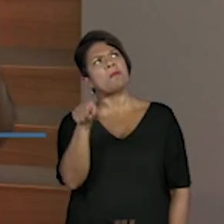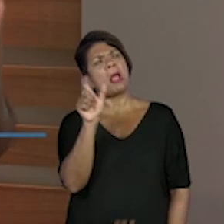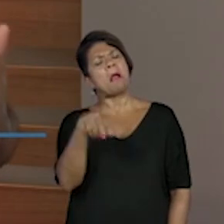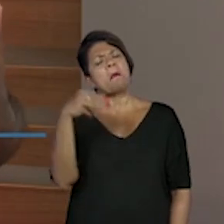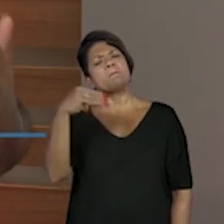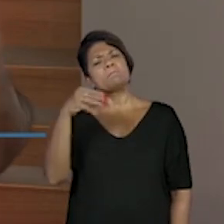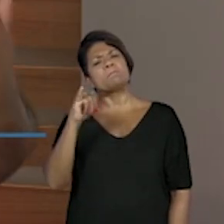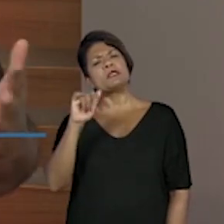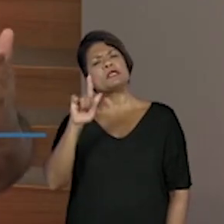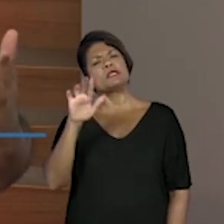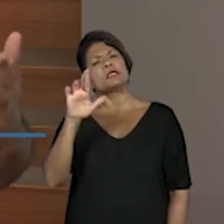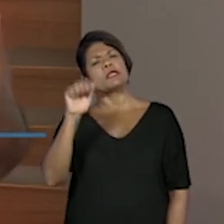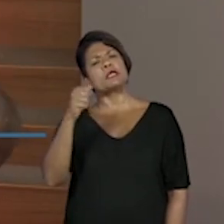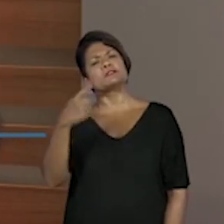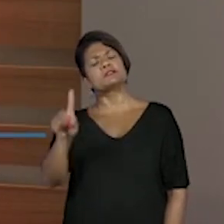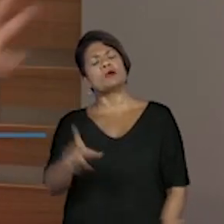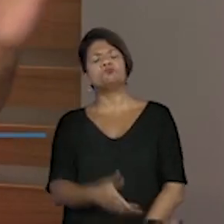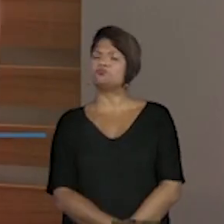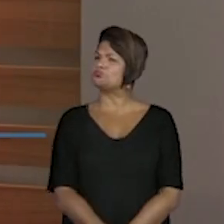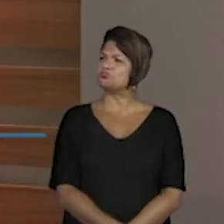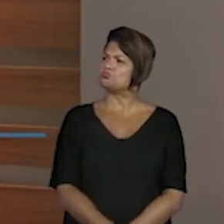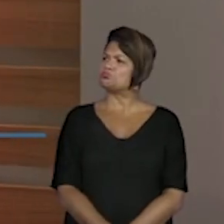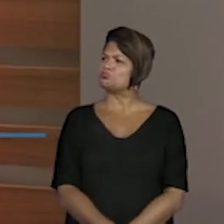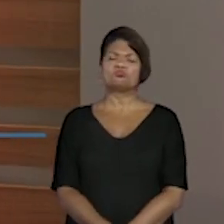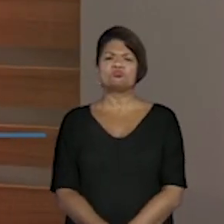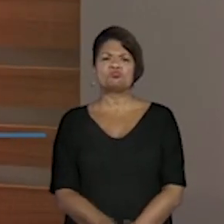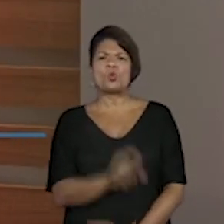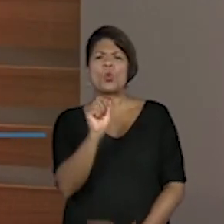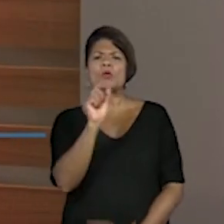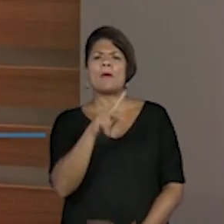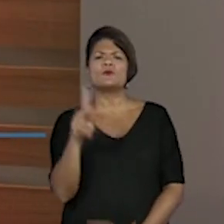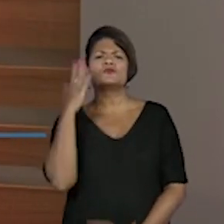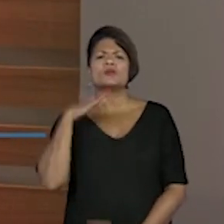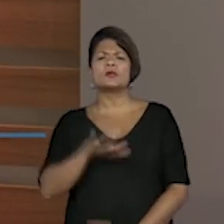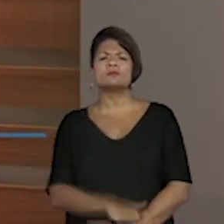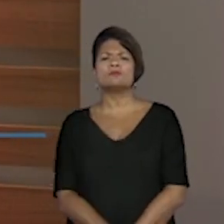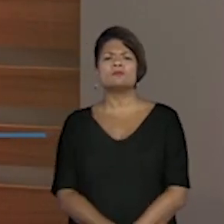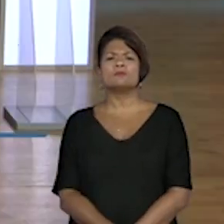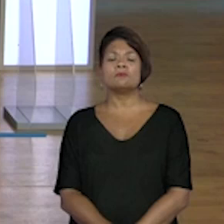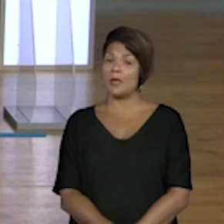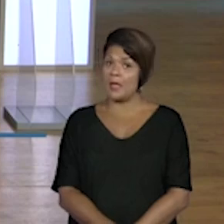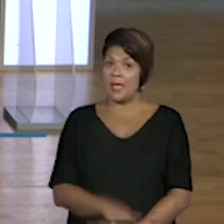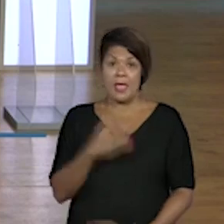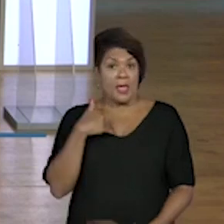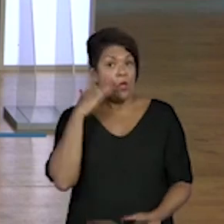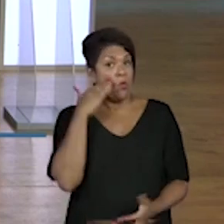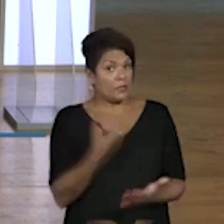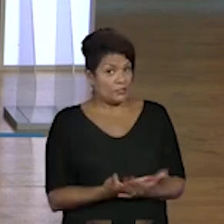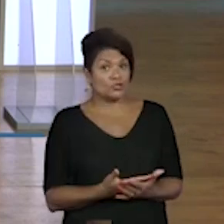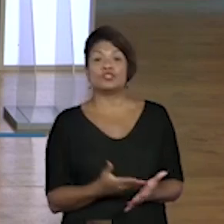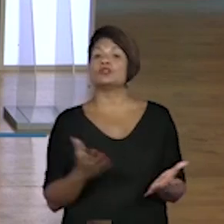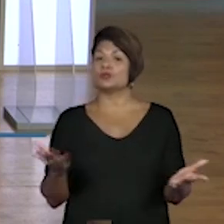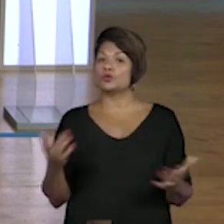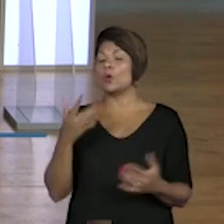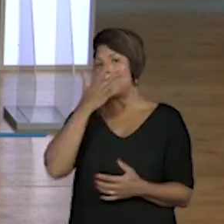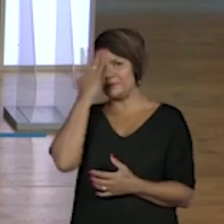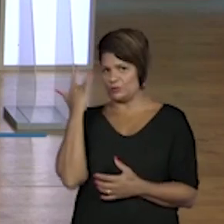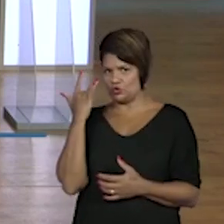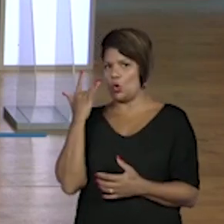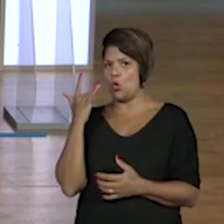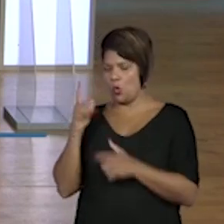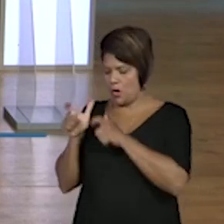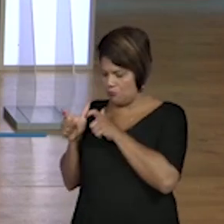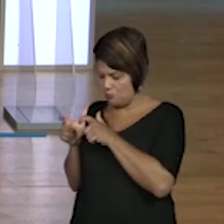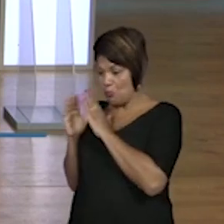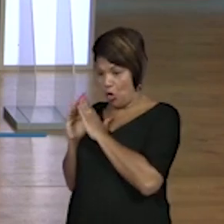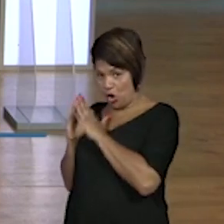é migração? Professora, você tem ideia do que seja migração? Eu acredito que sejam pessoas que vão de um local